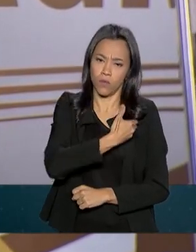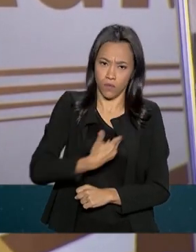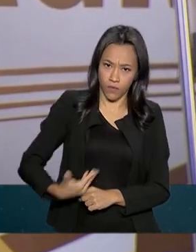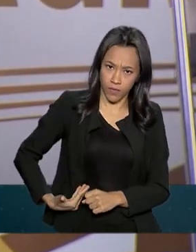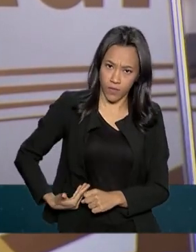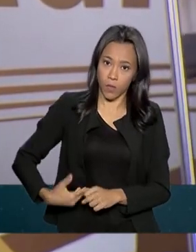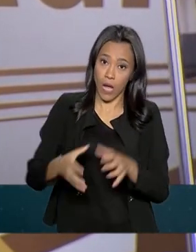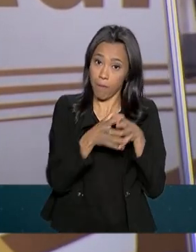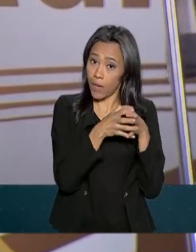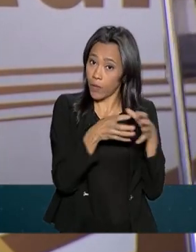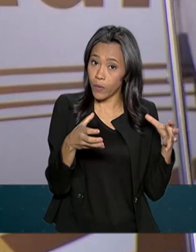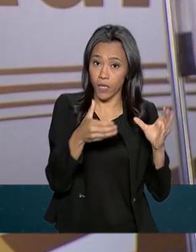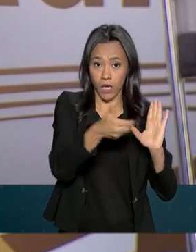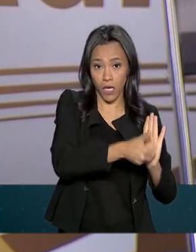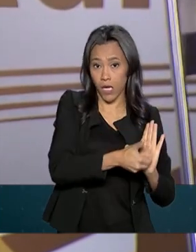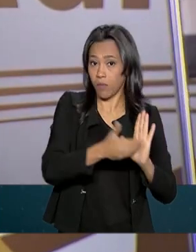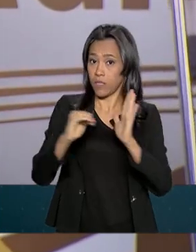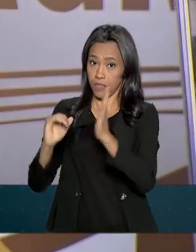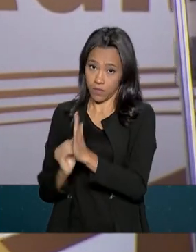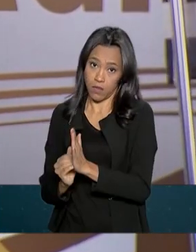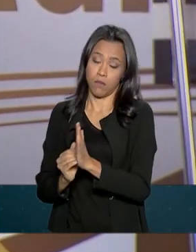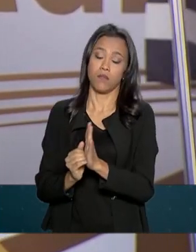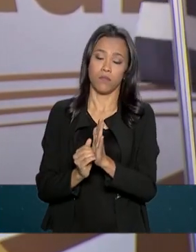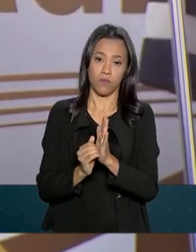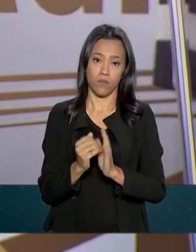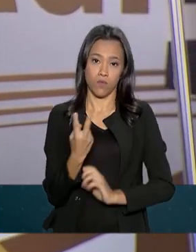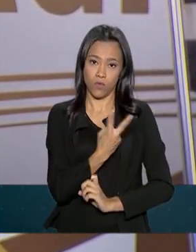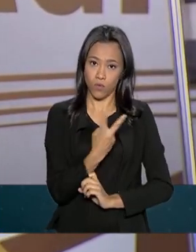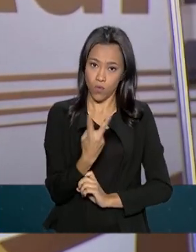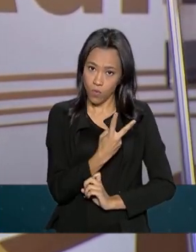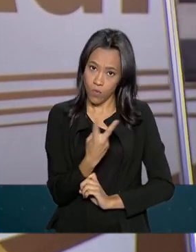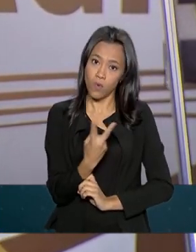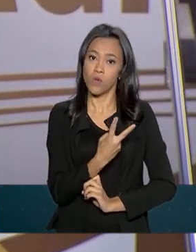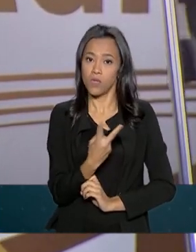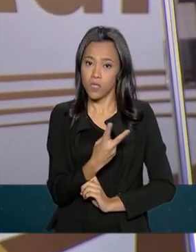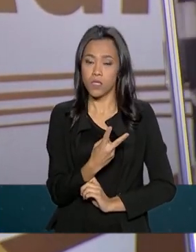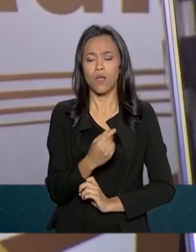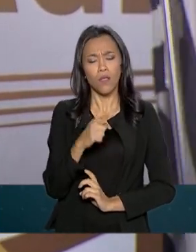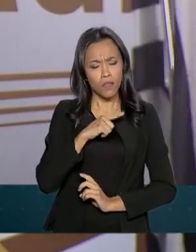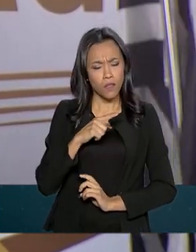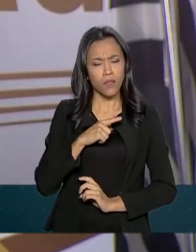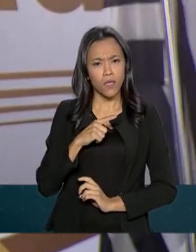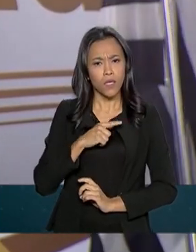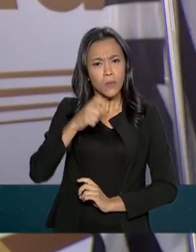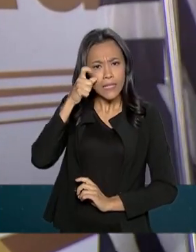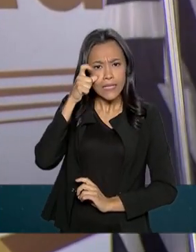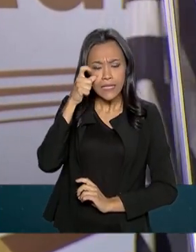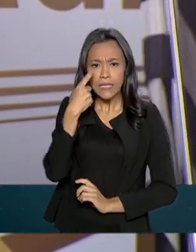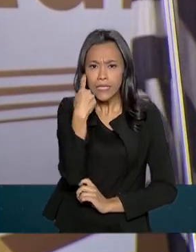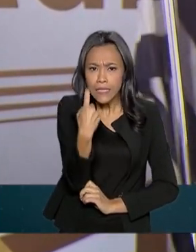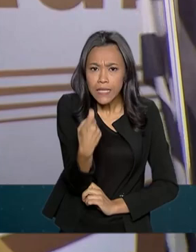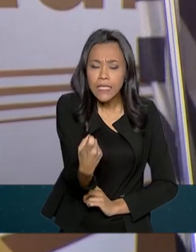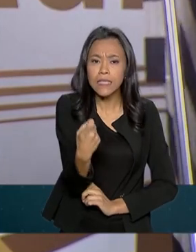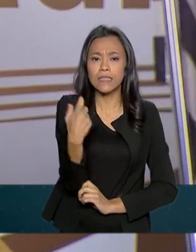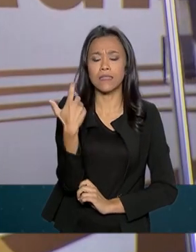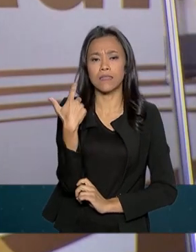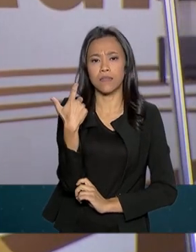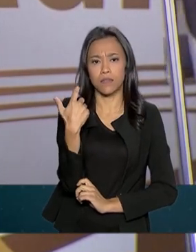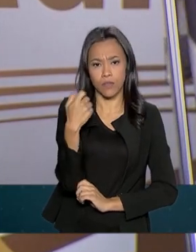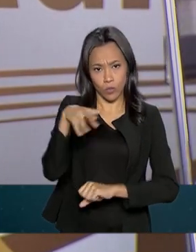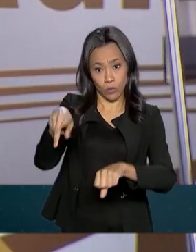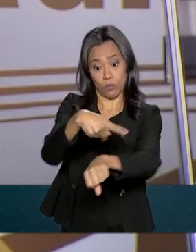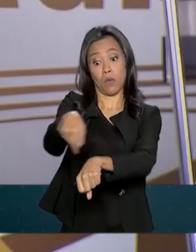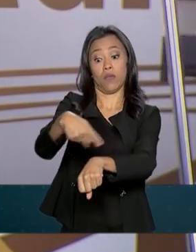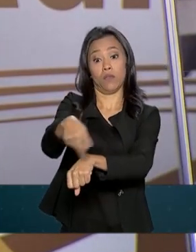parte da Câmara e do Senado, emanados com os interesses maiores do nosso Brasil.